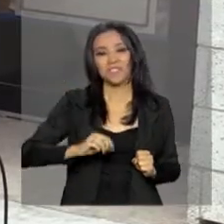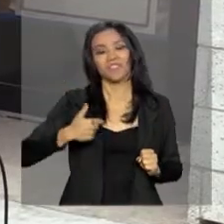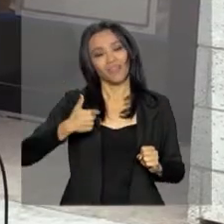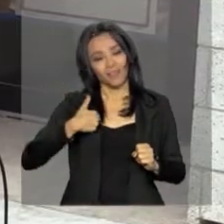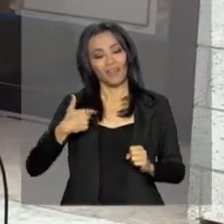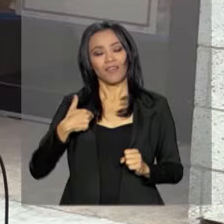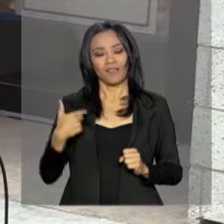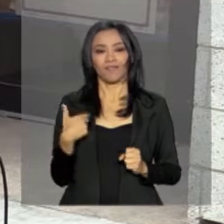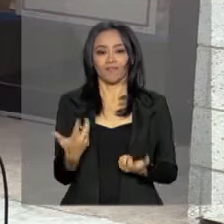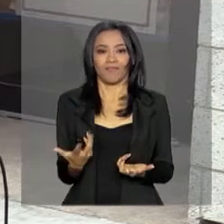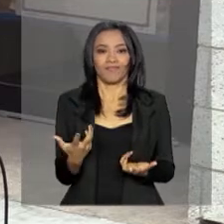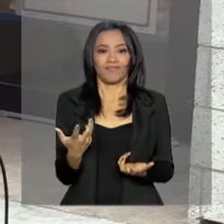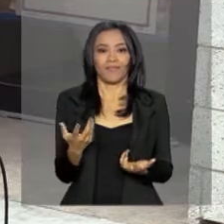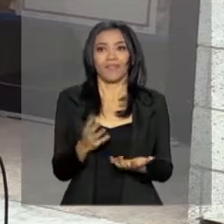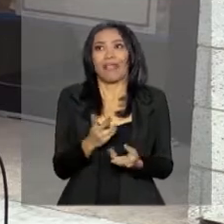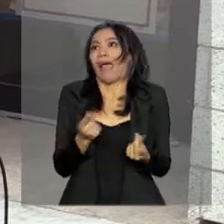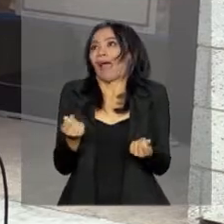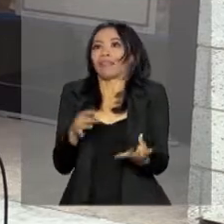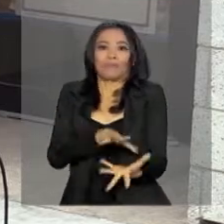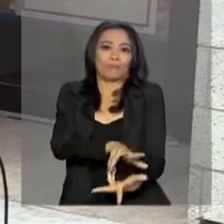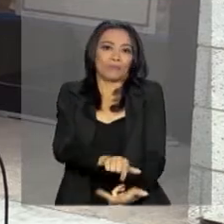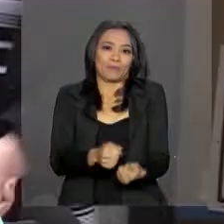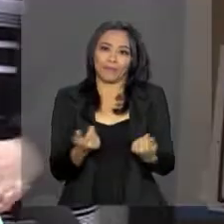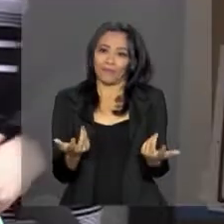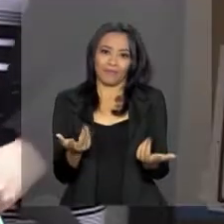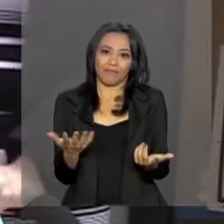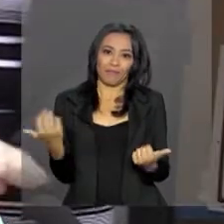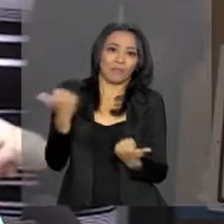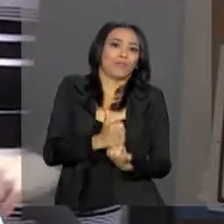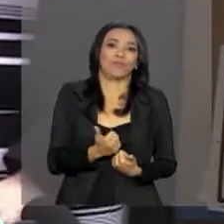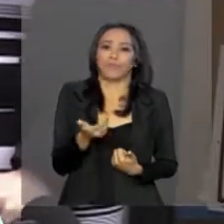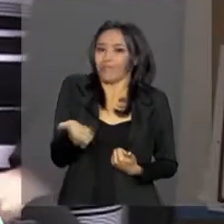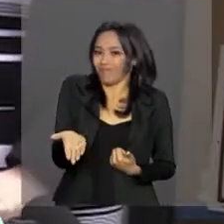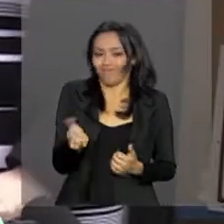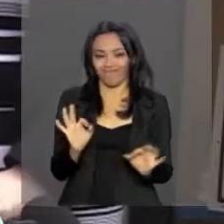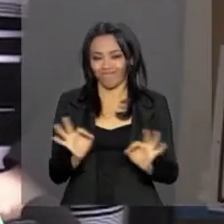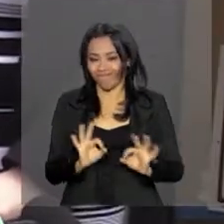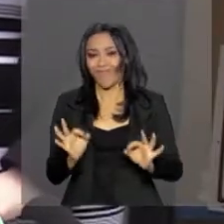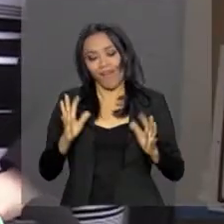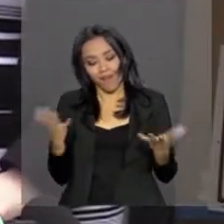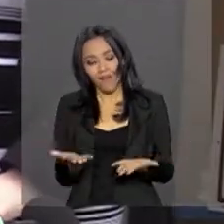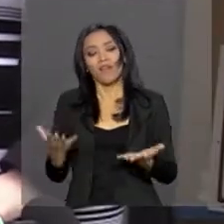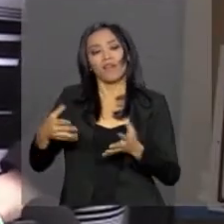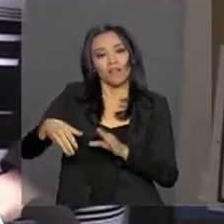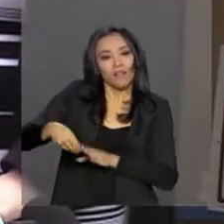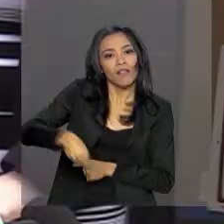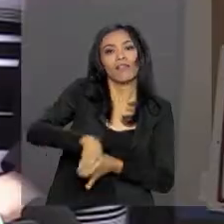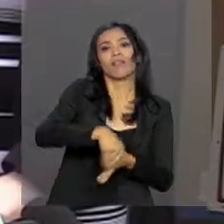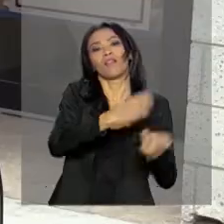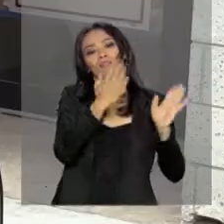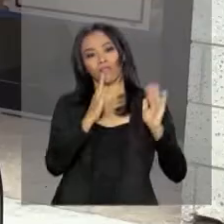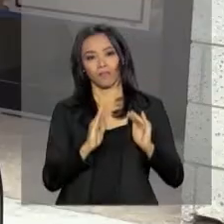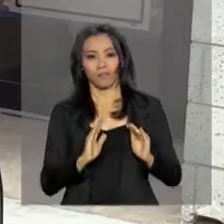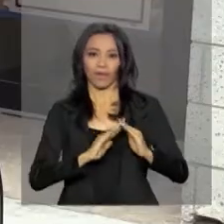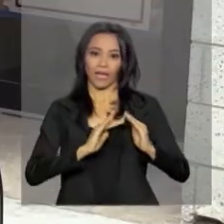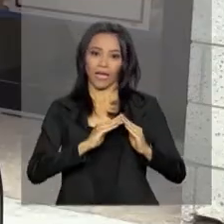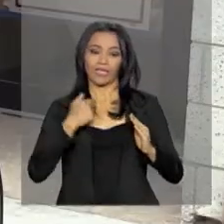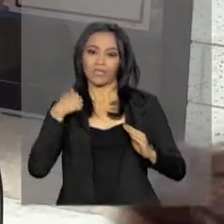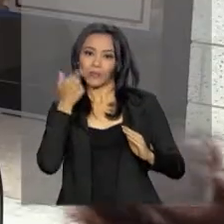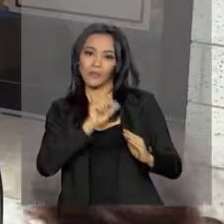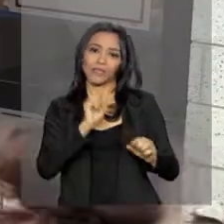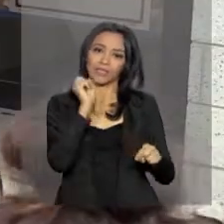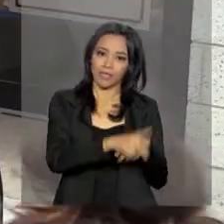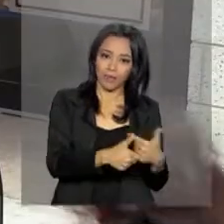Pra mim, não tem nada nesse mundo que paga que eu consegui hoje. Agora, ir pra casa, seguir a vida, conseguir um trabalho,